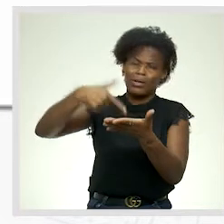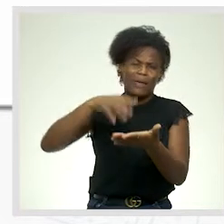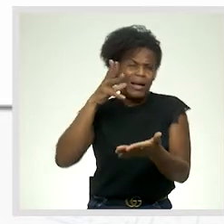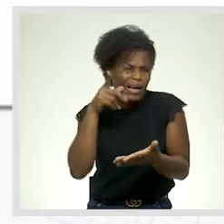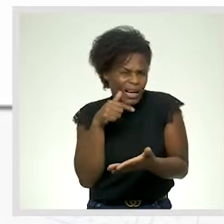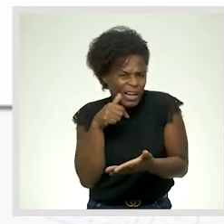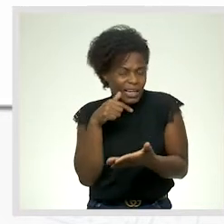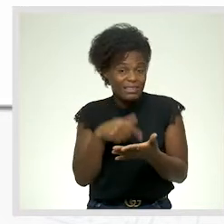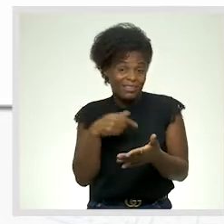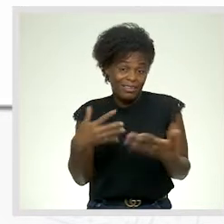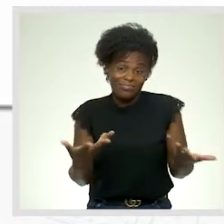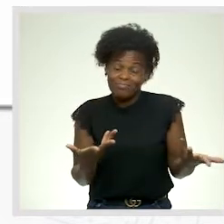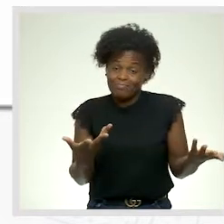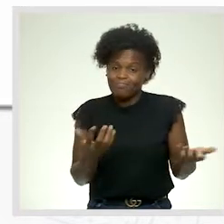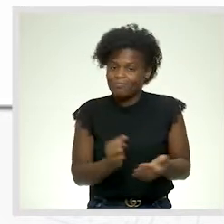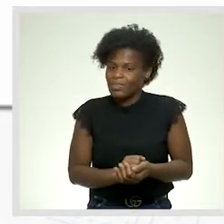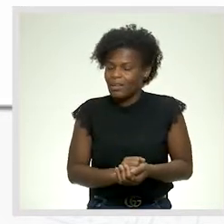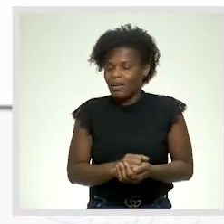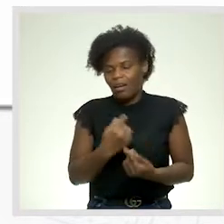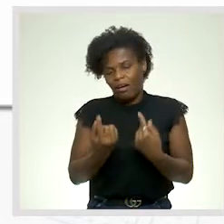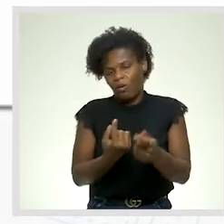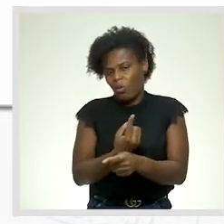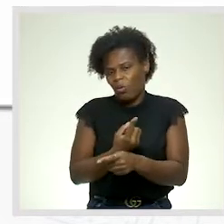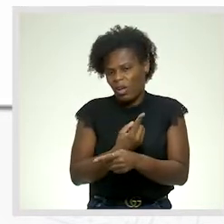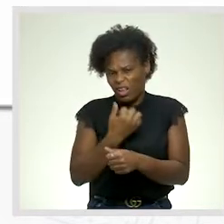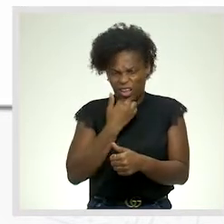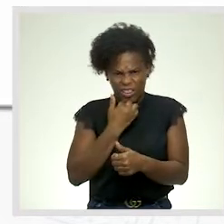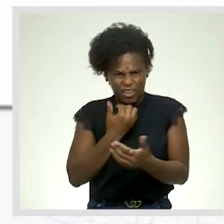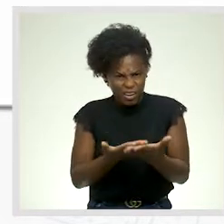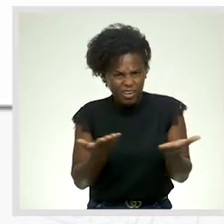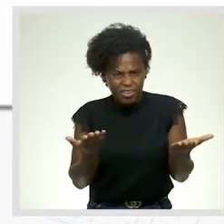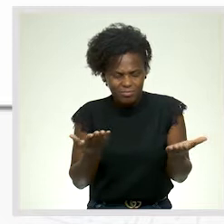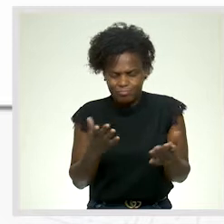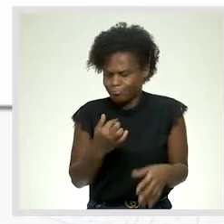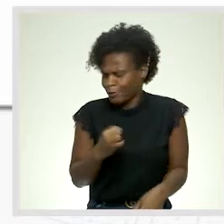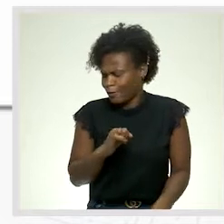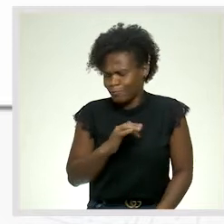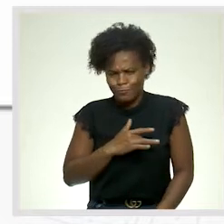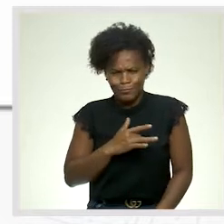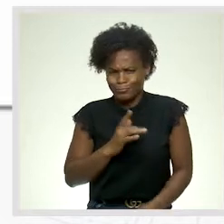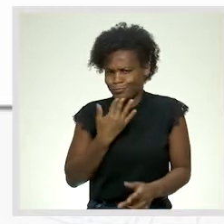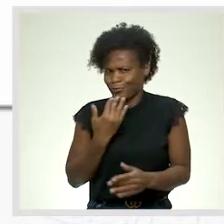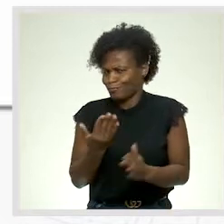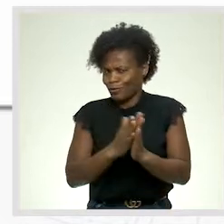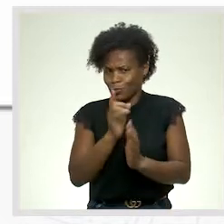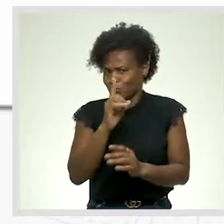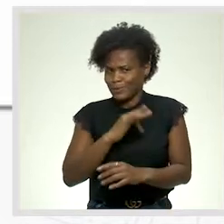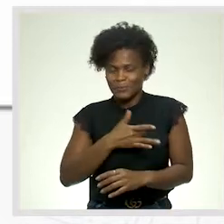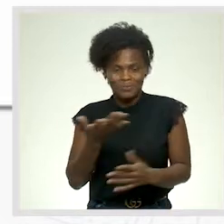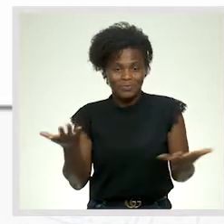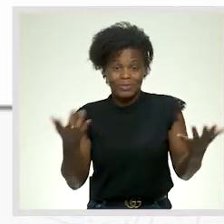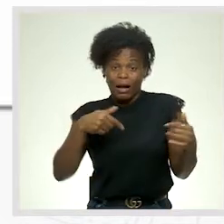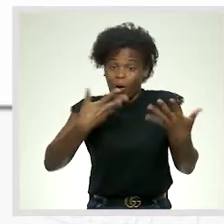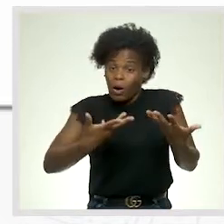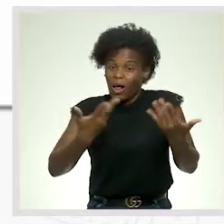um sol de rachar a lenha é uma coisa agradável, pelo amor de Deus. Neste momento, a